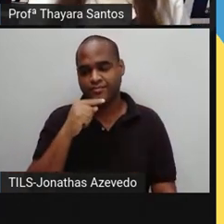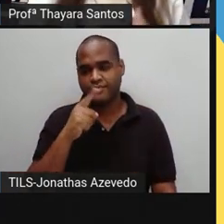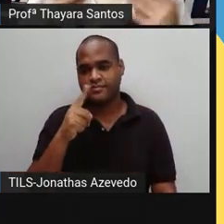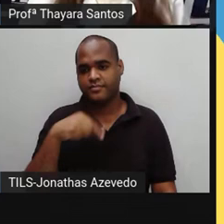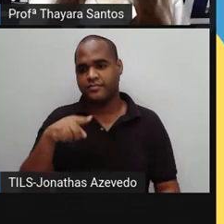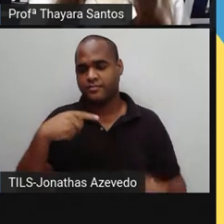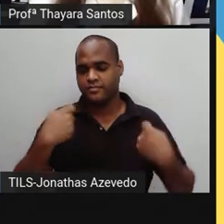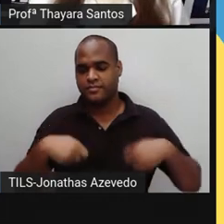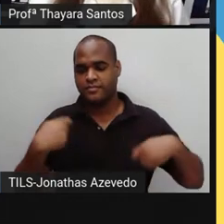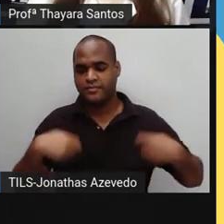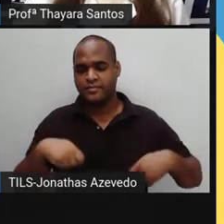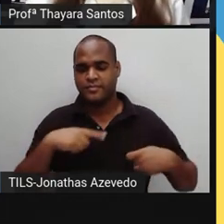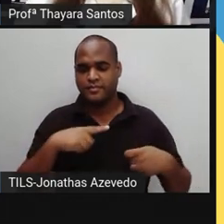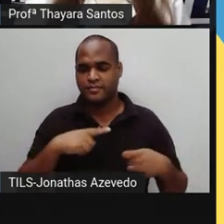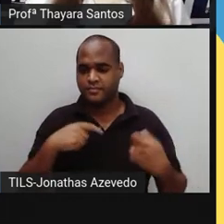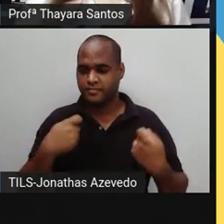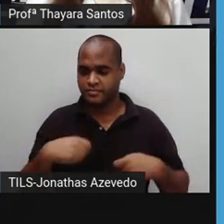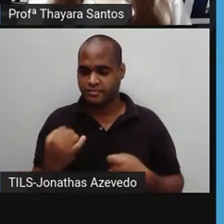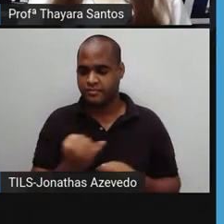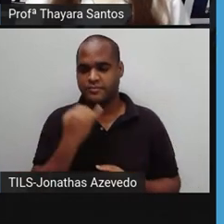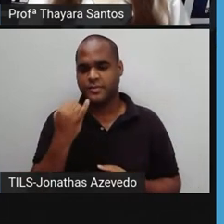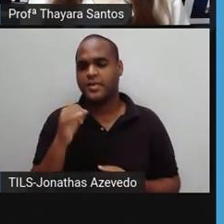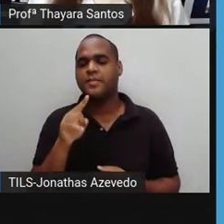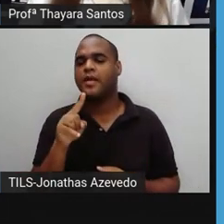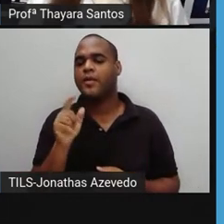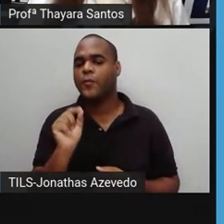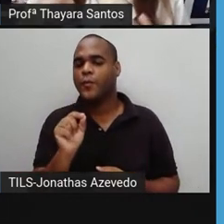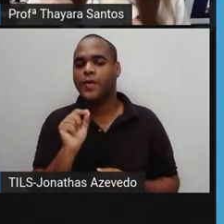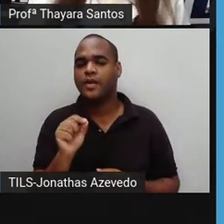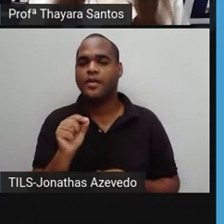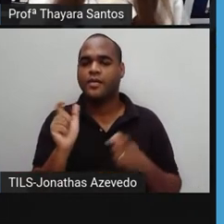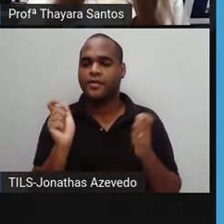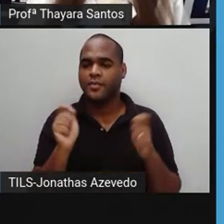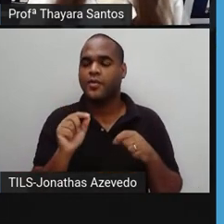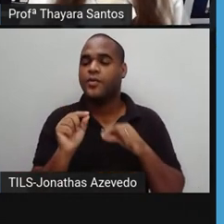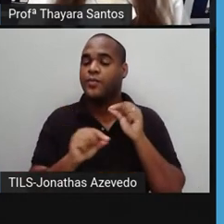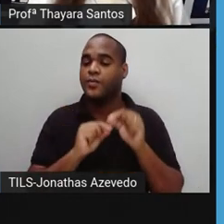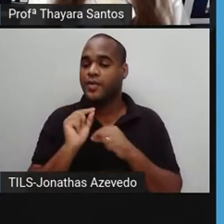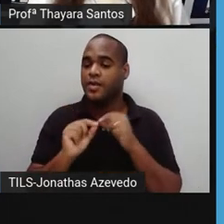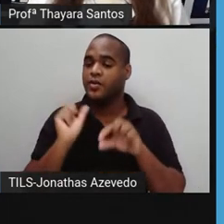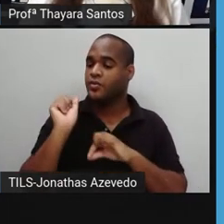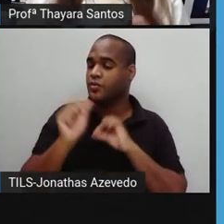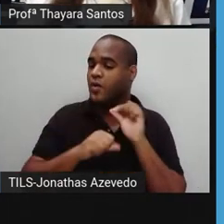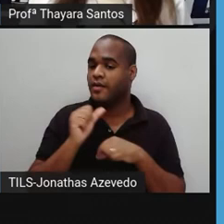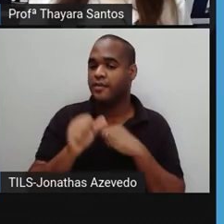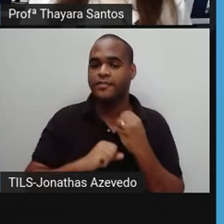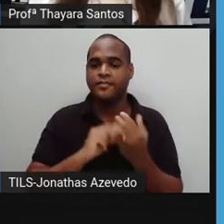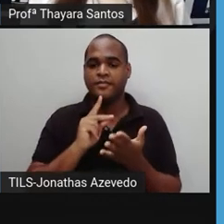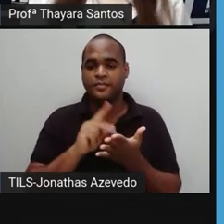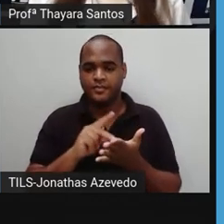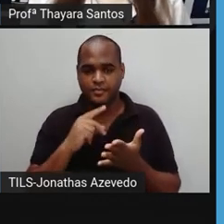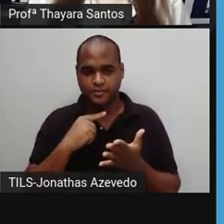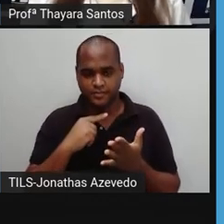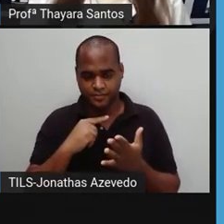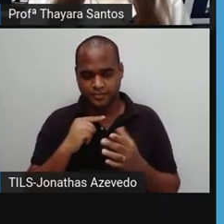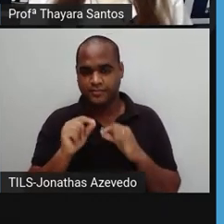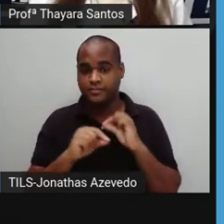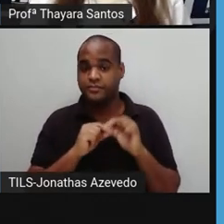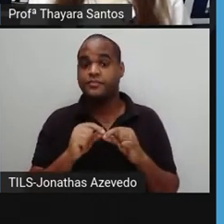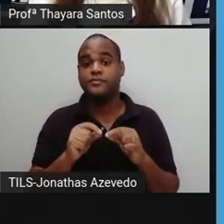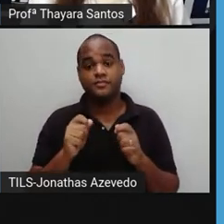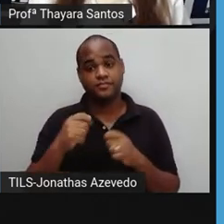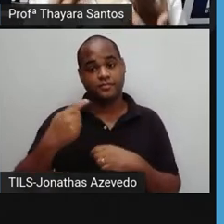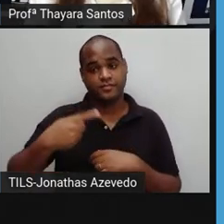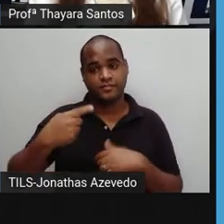precisa desses produtos. Então, que é que a gente pode fazer para mudar essa realidade, para minimizar esses impactos?